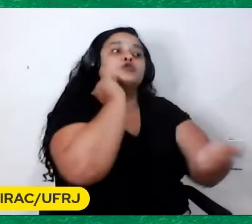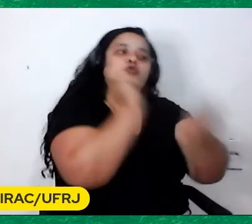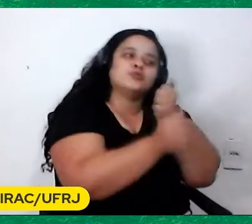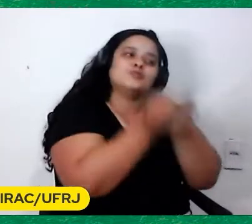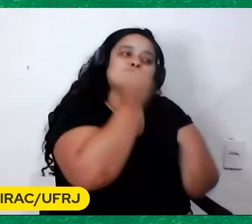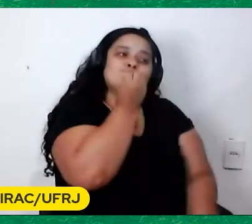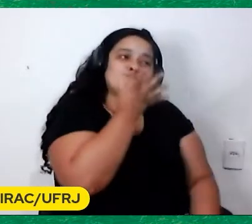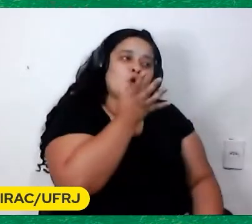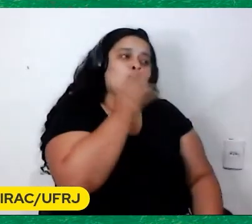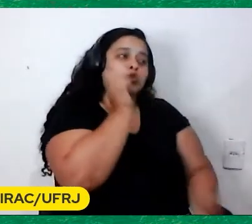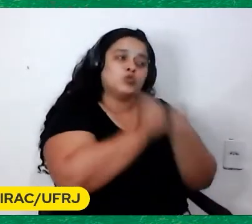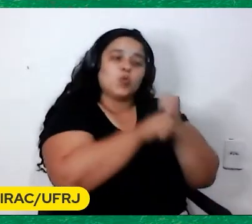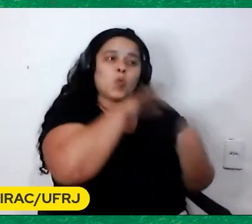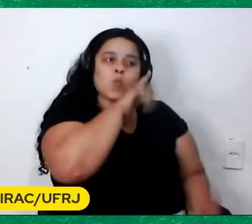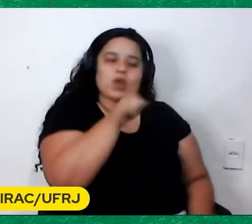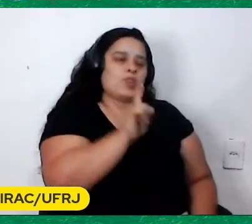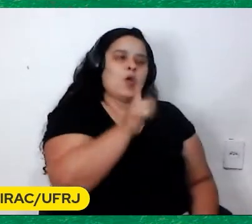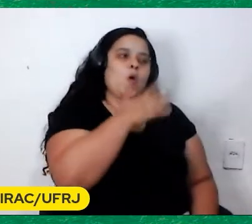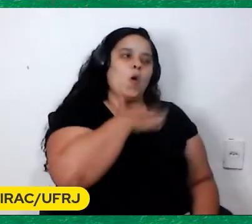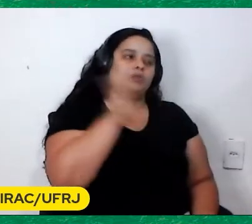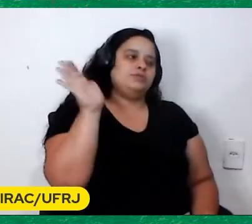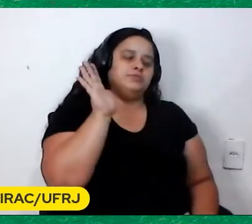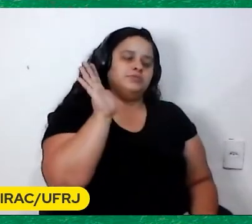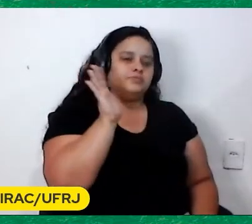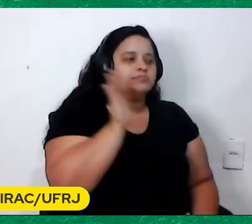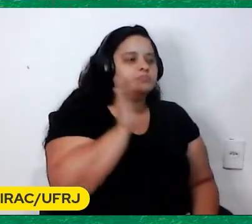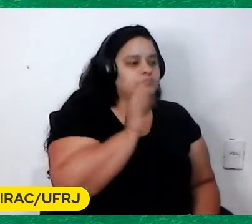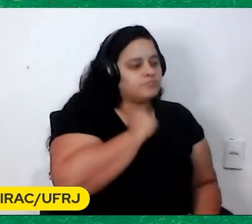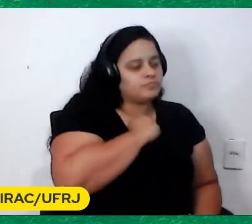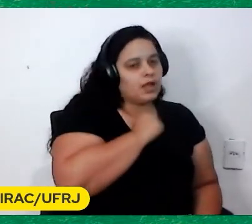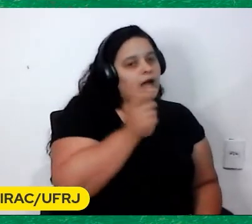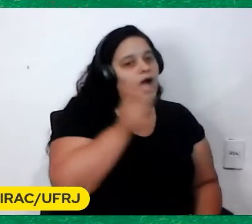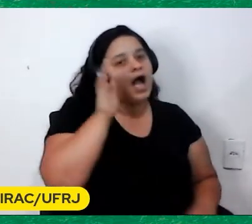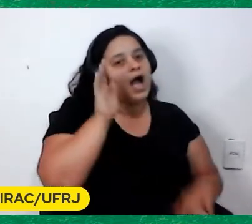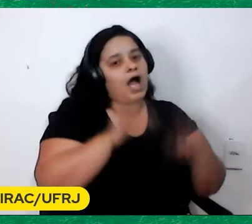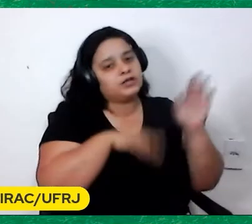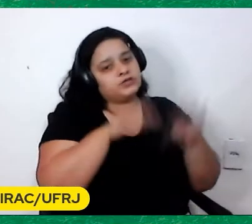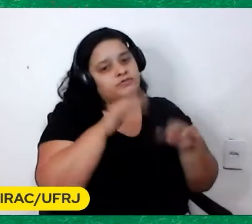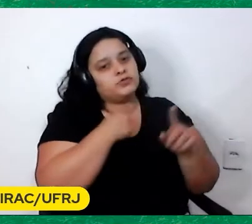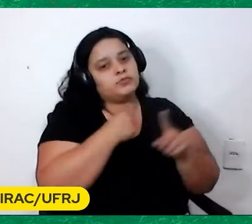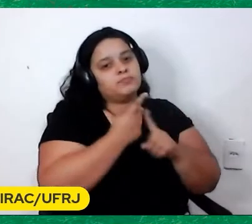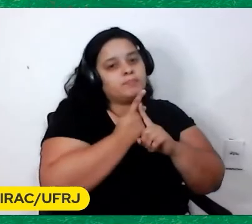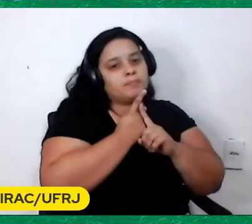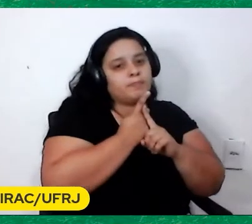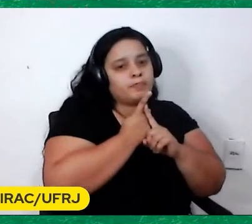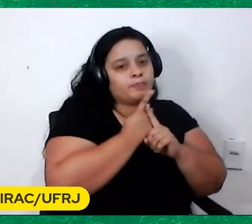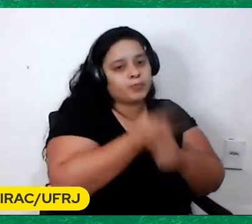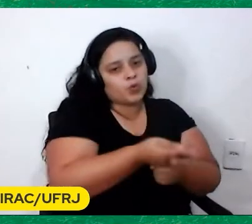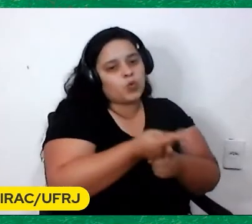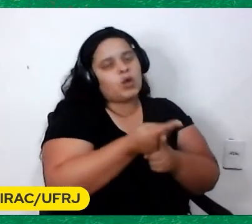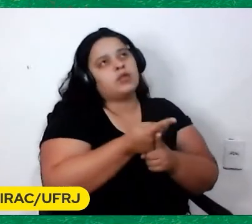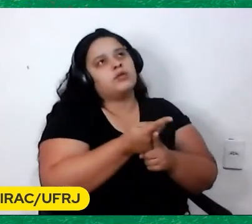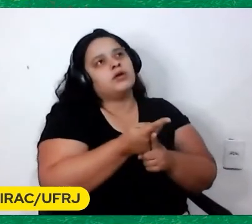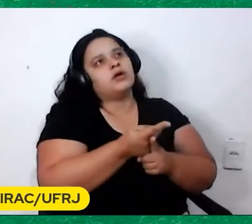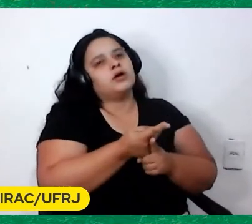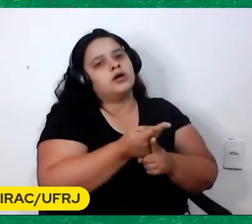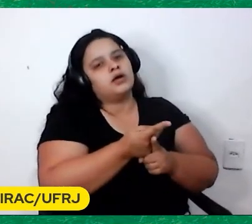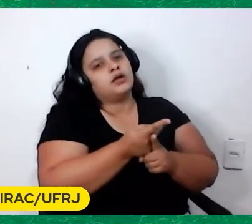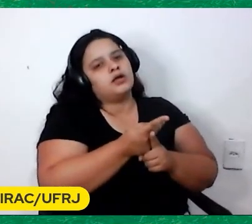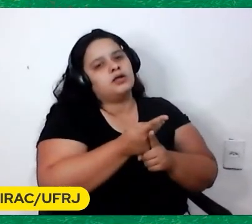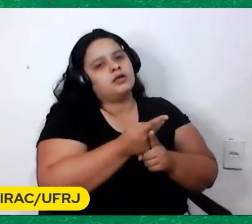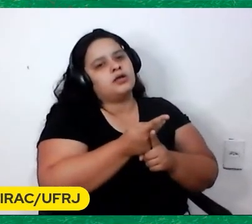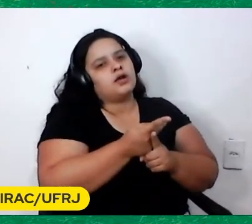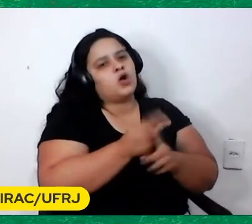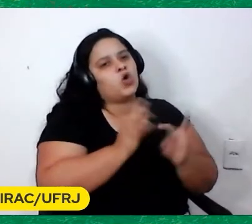Às vezes Eu tinha que Procurar Naquele Estava muito bom Aqui Teve uma época Que todos